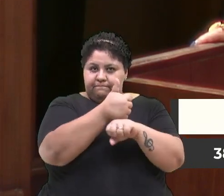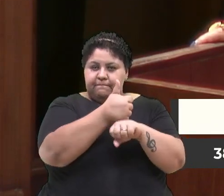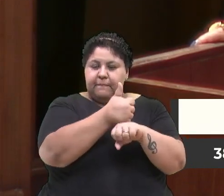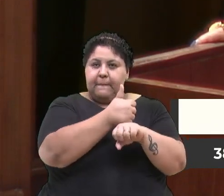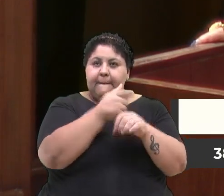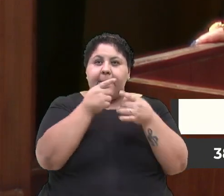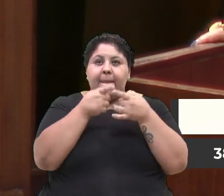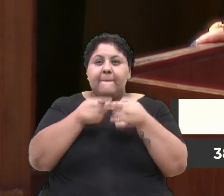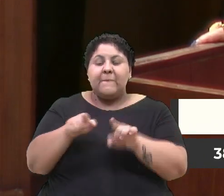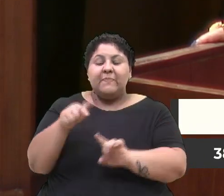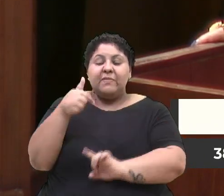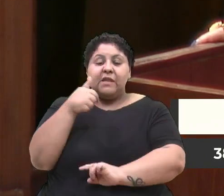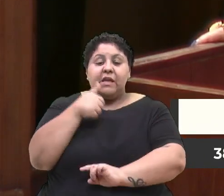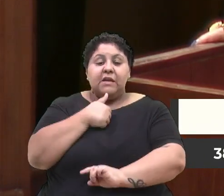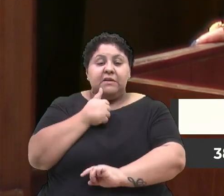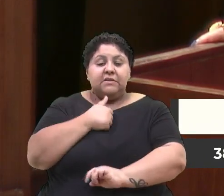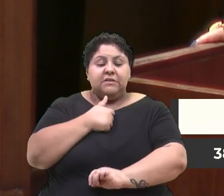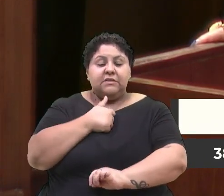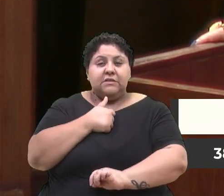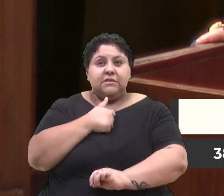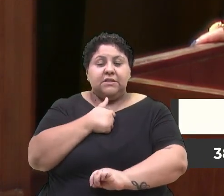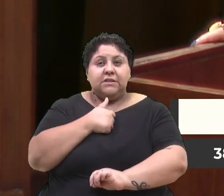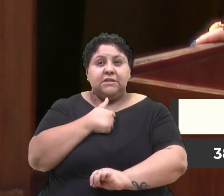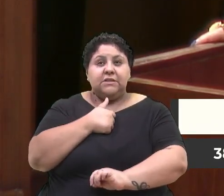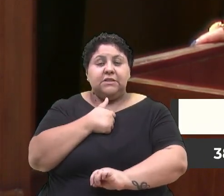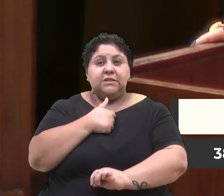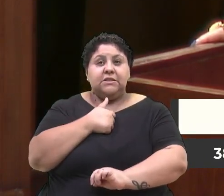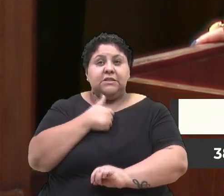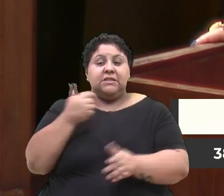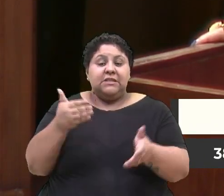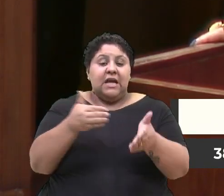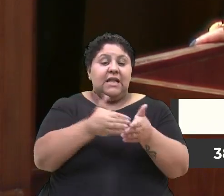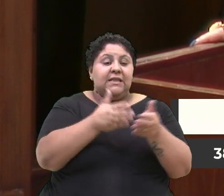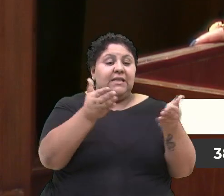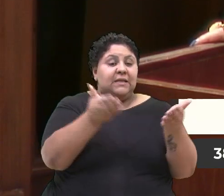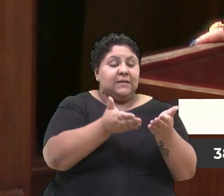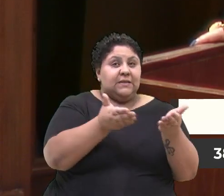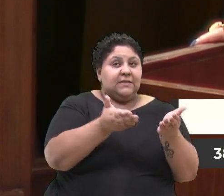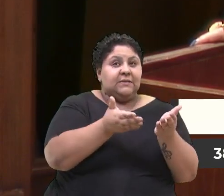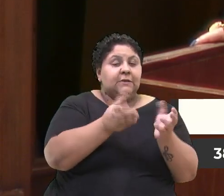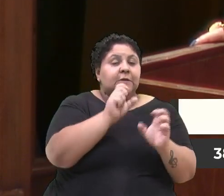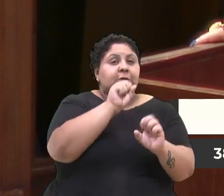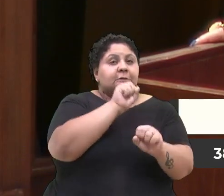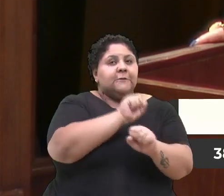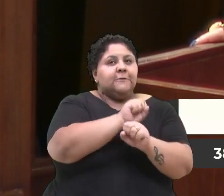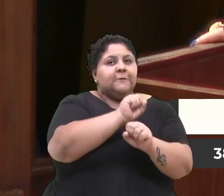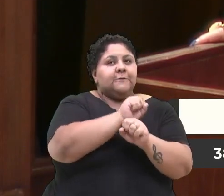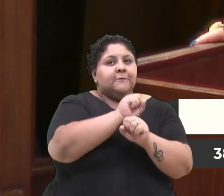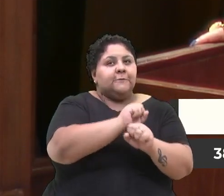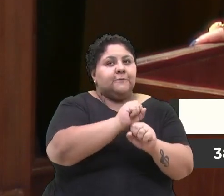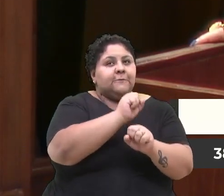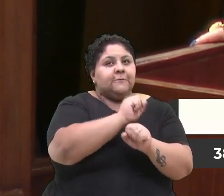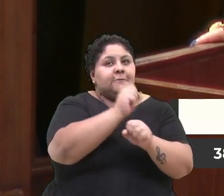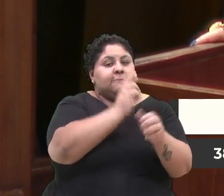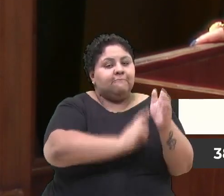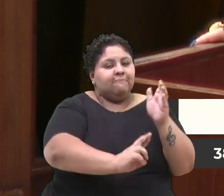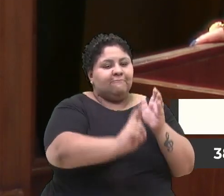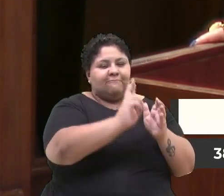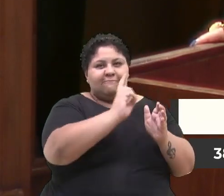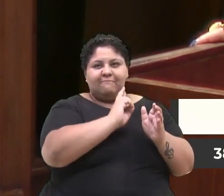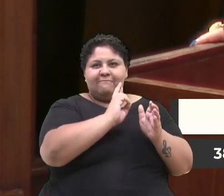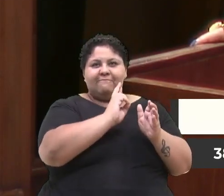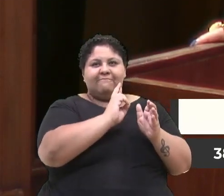mas eu estou, até hoje, esperando uma resposta que não veio.